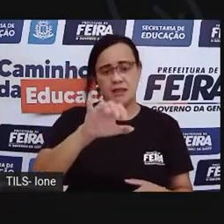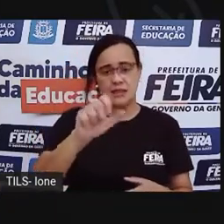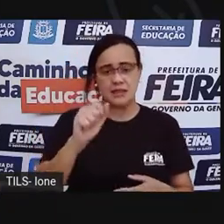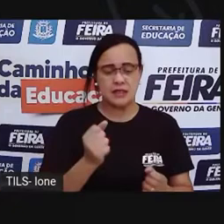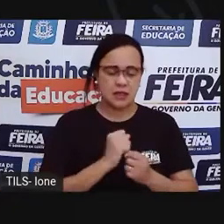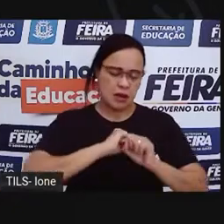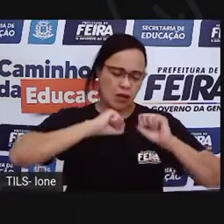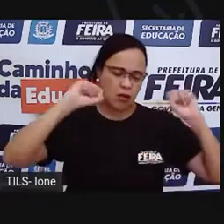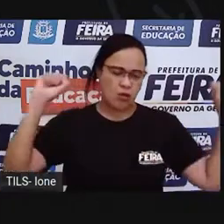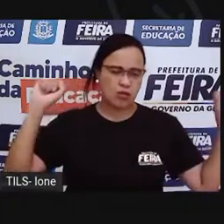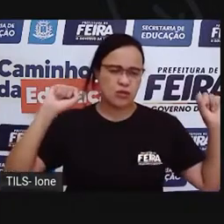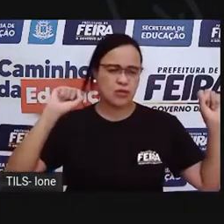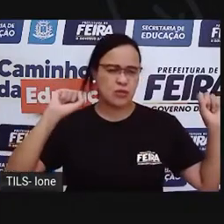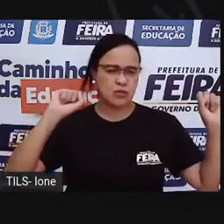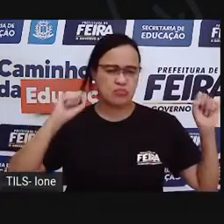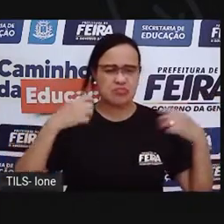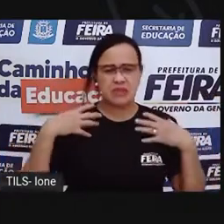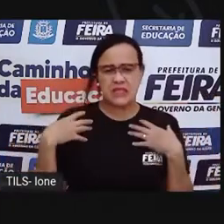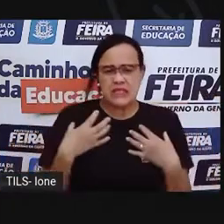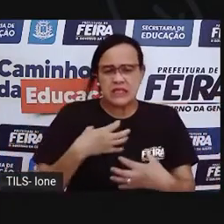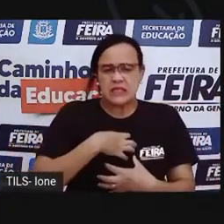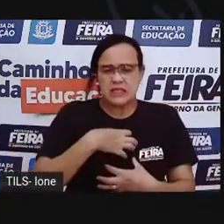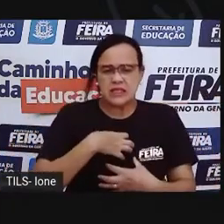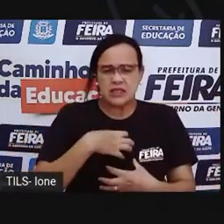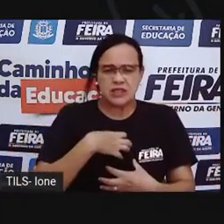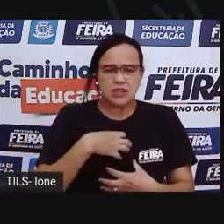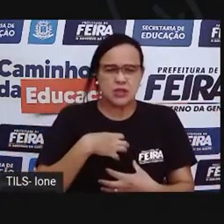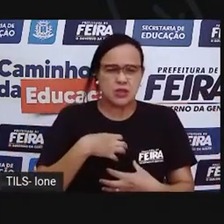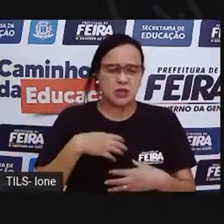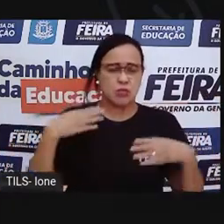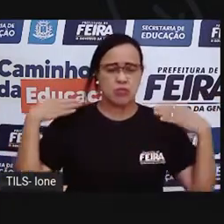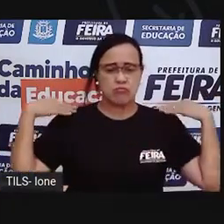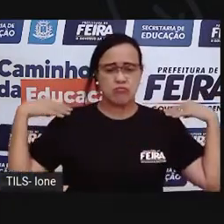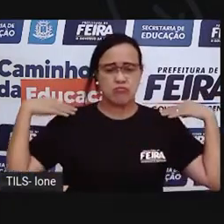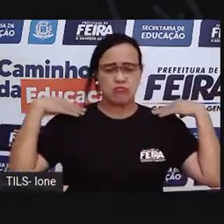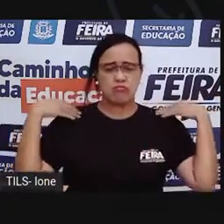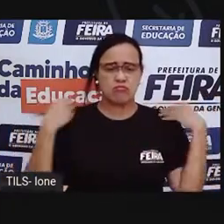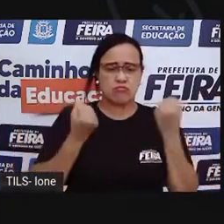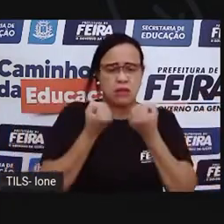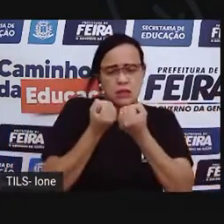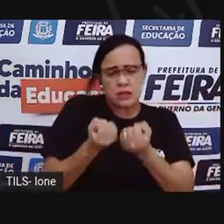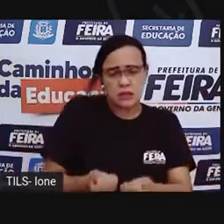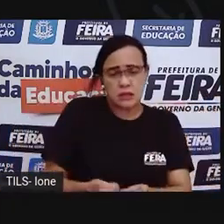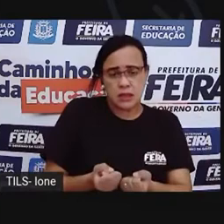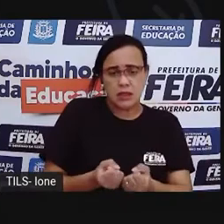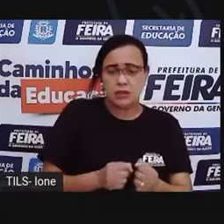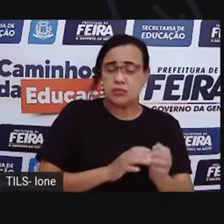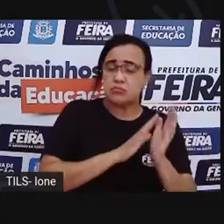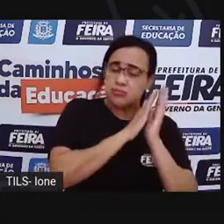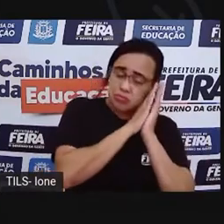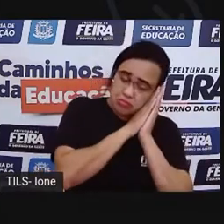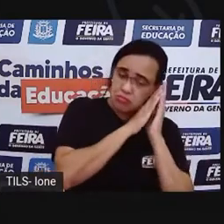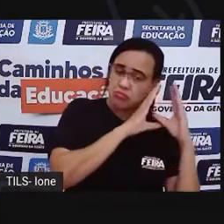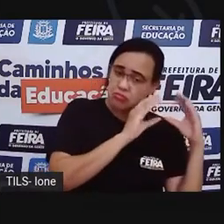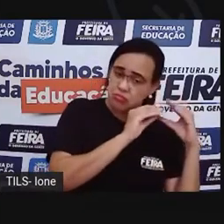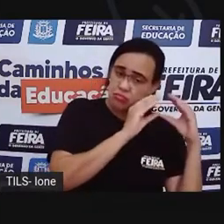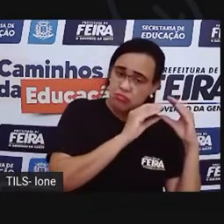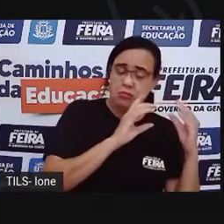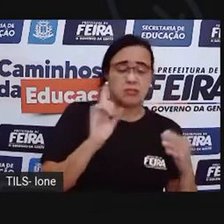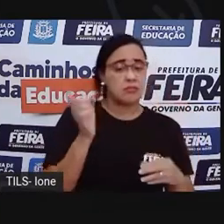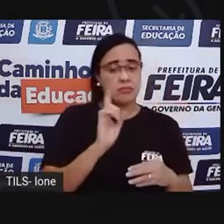Será o travesseiro? Não, ele continuava ali, bem fofinho.